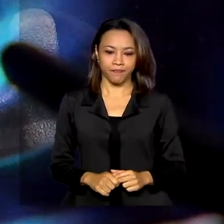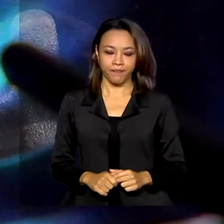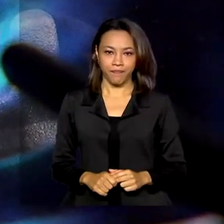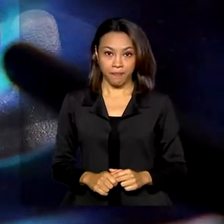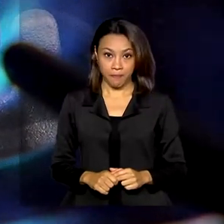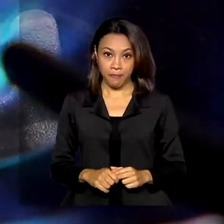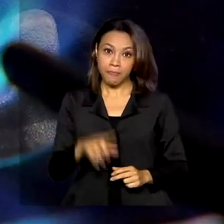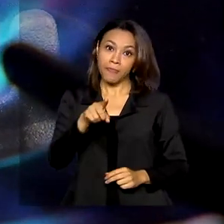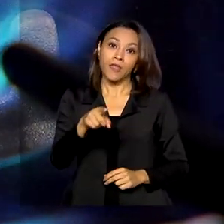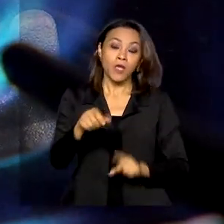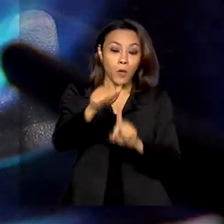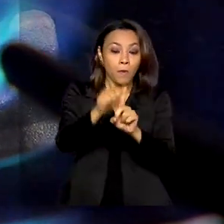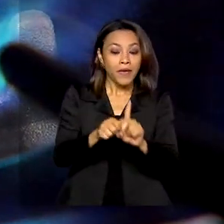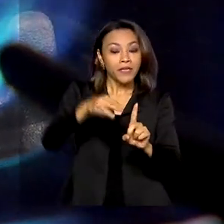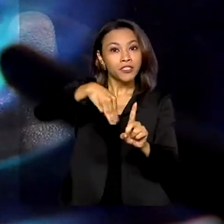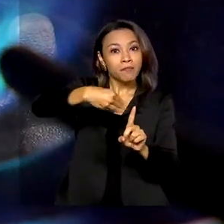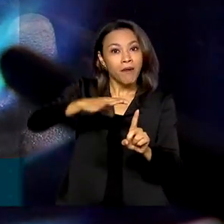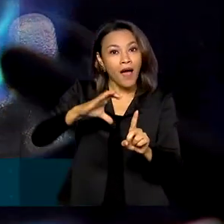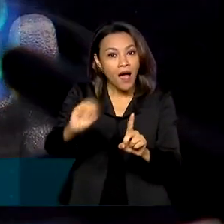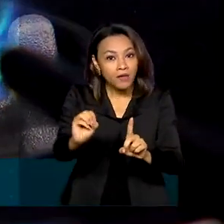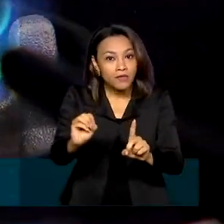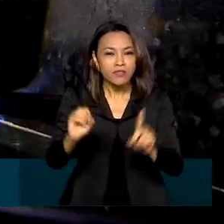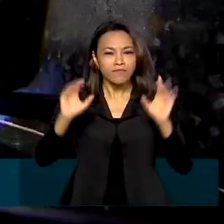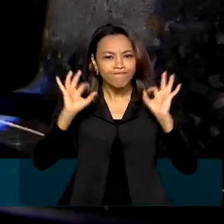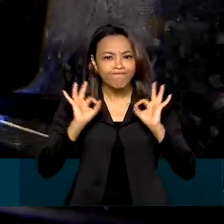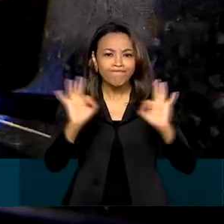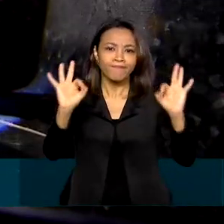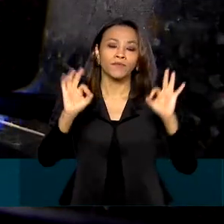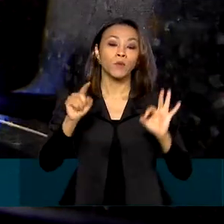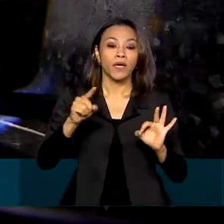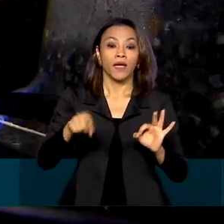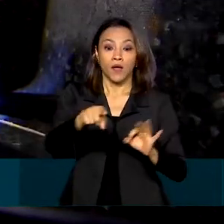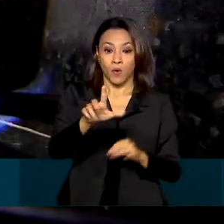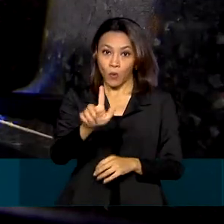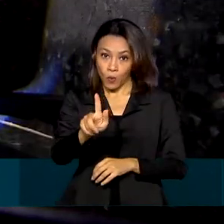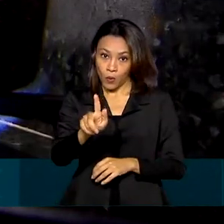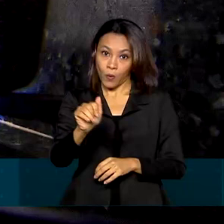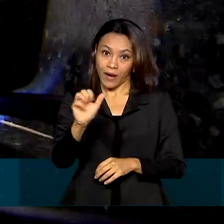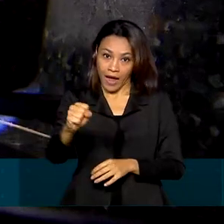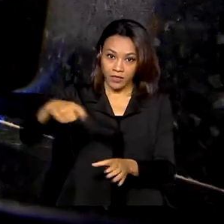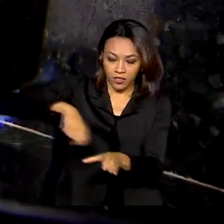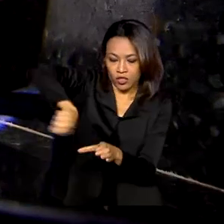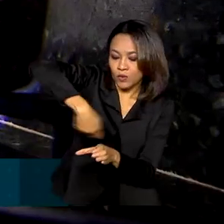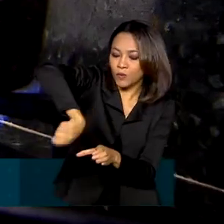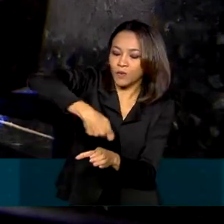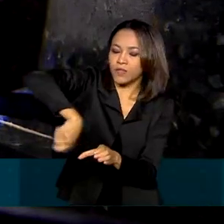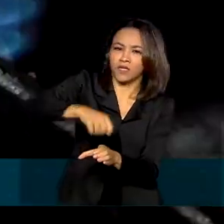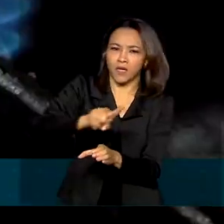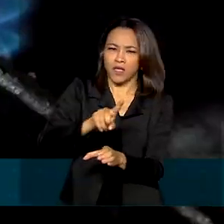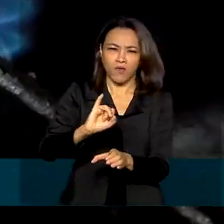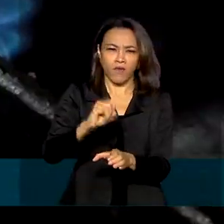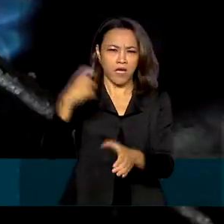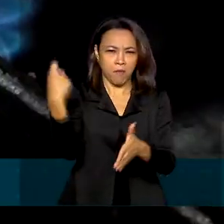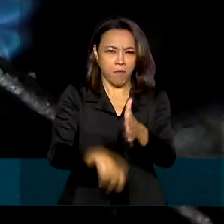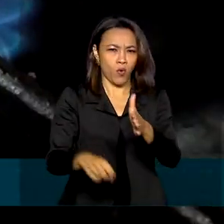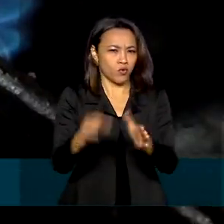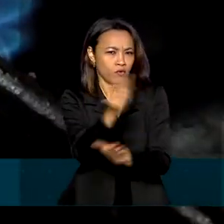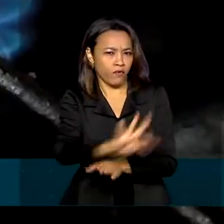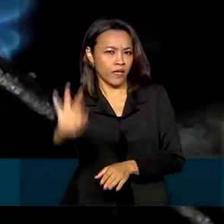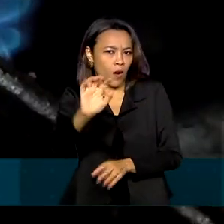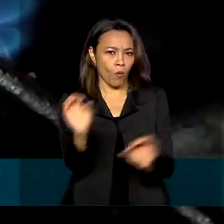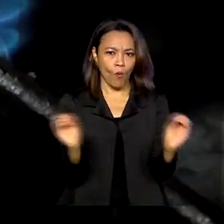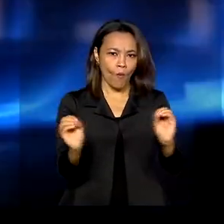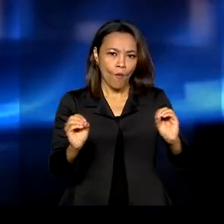A partir de março e de forma definitiva, o gás de cozinha não terá mais a cobrança de tributos federais. A